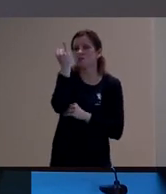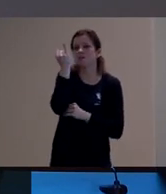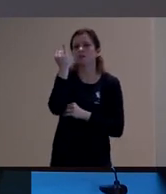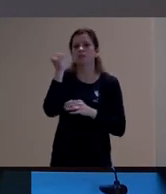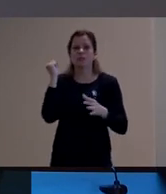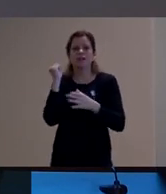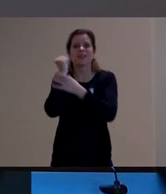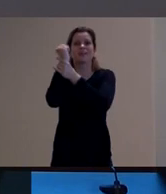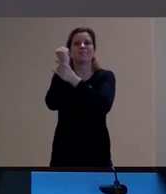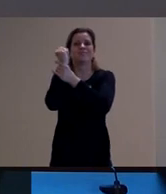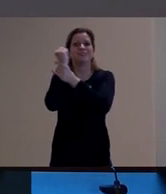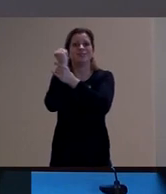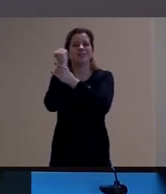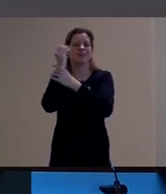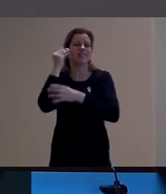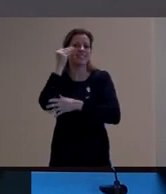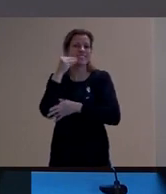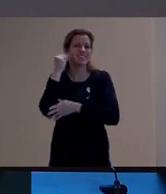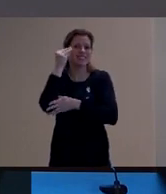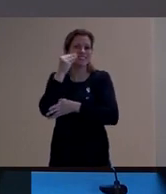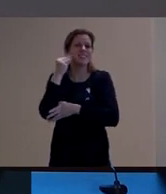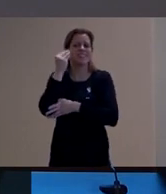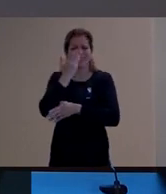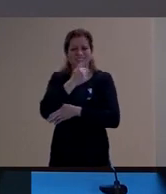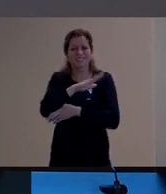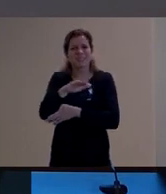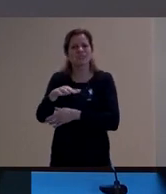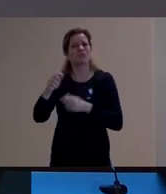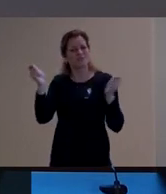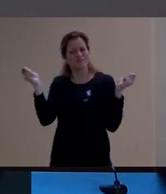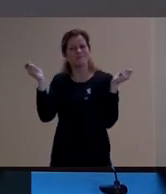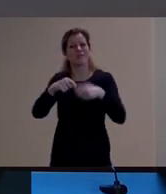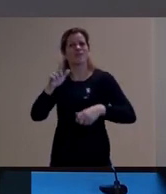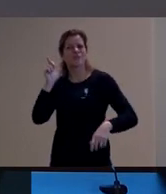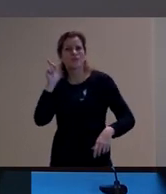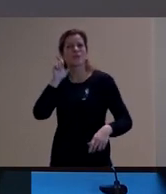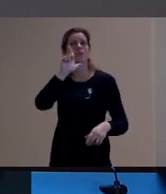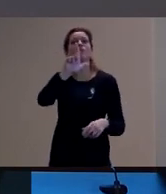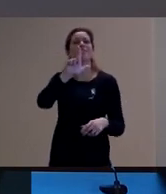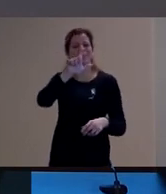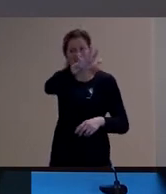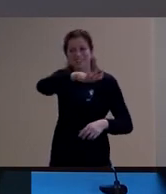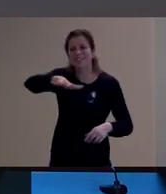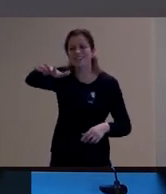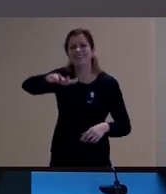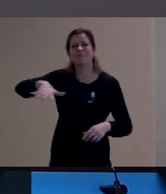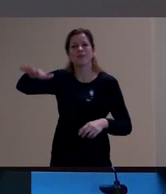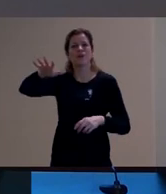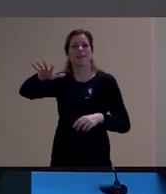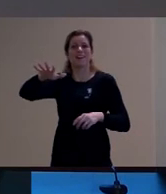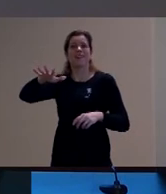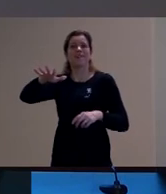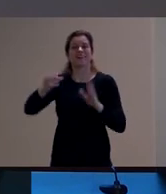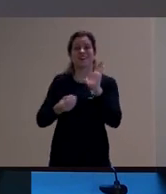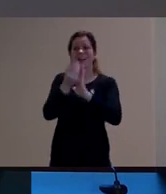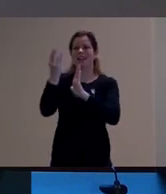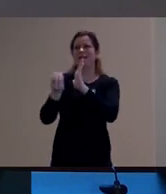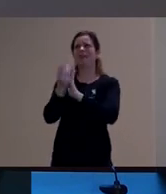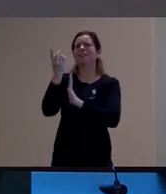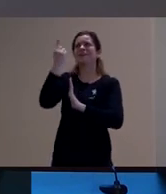plenas né onde as crianças possam de fato produzir significado sobre elas criar memórias enfim